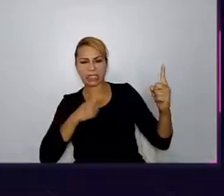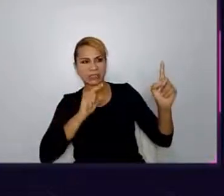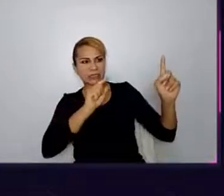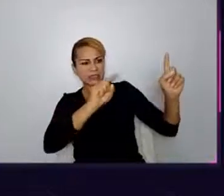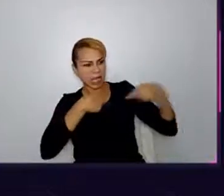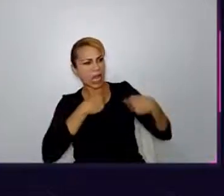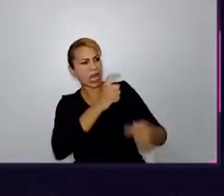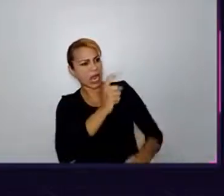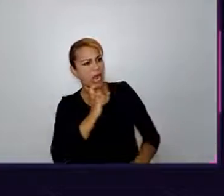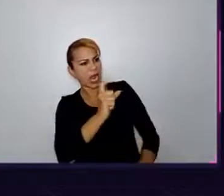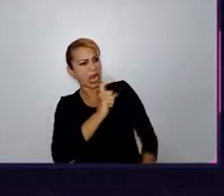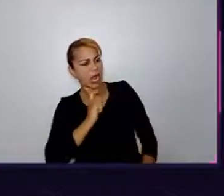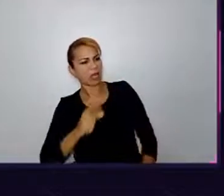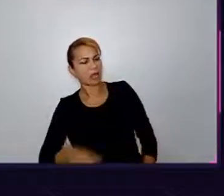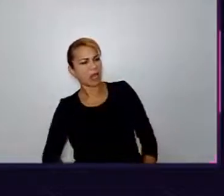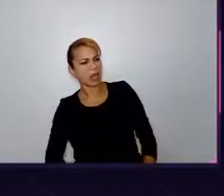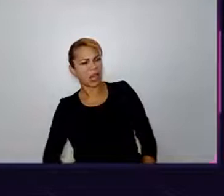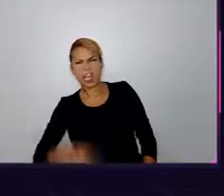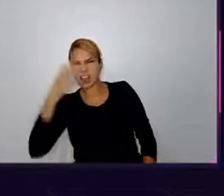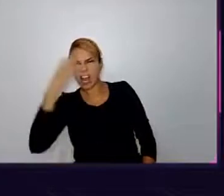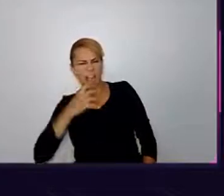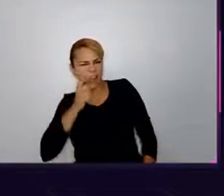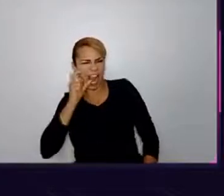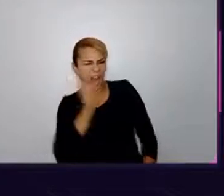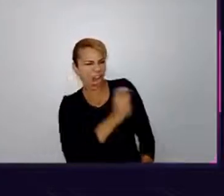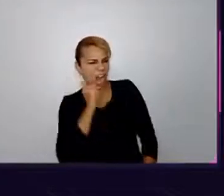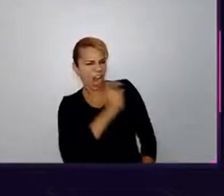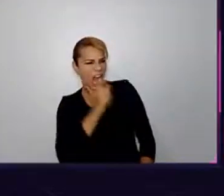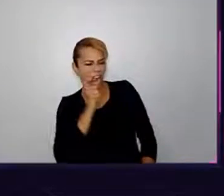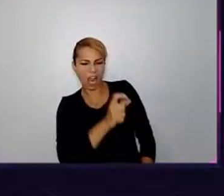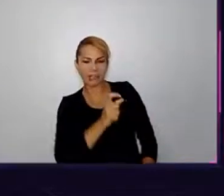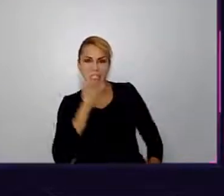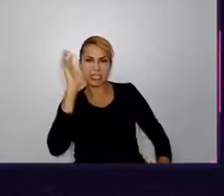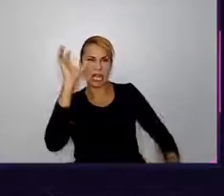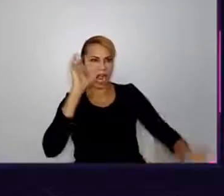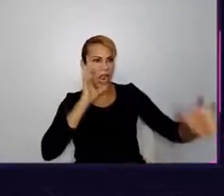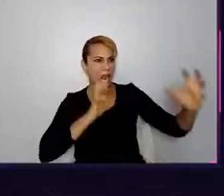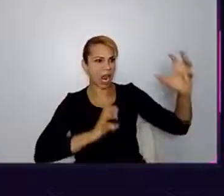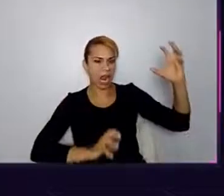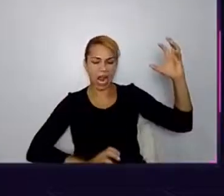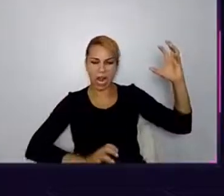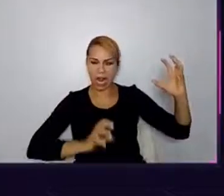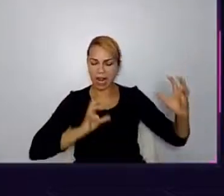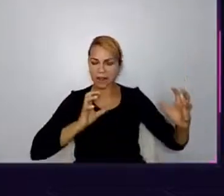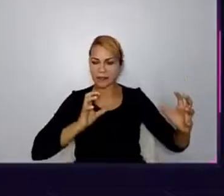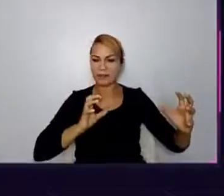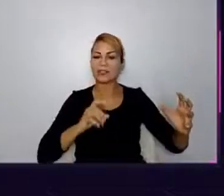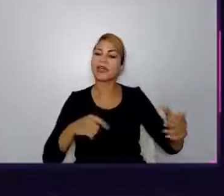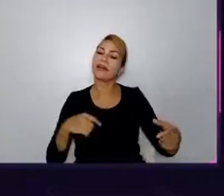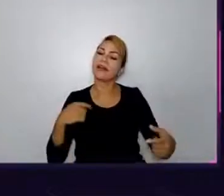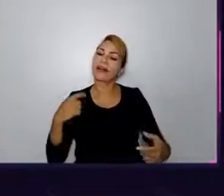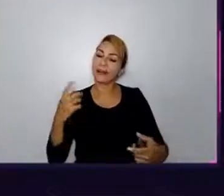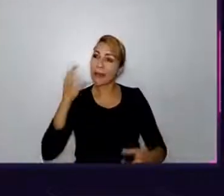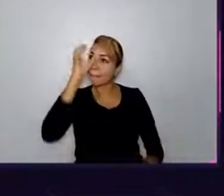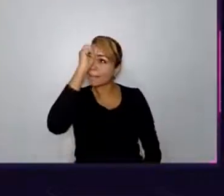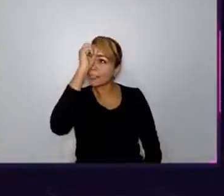raiva, e eu a gritar com ele também, foi uma confusão. Mas o eu aprendi dessa situação, né?